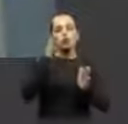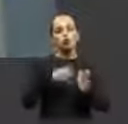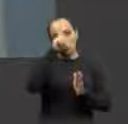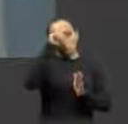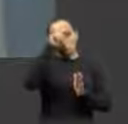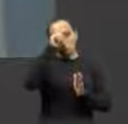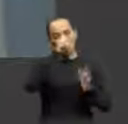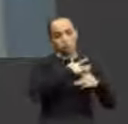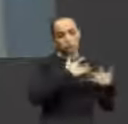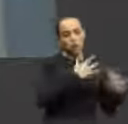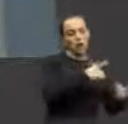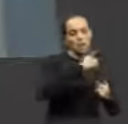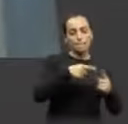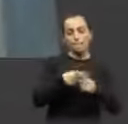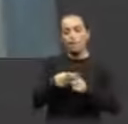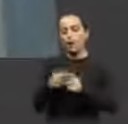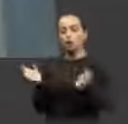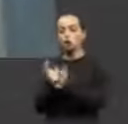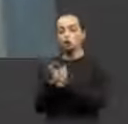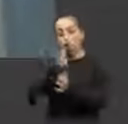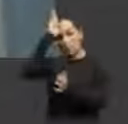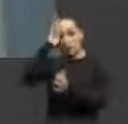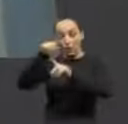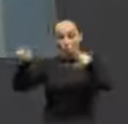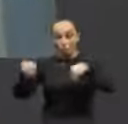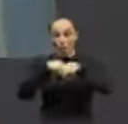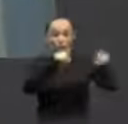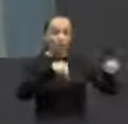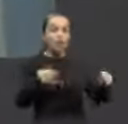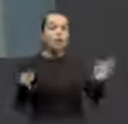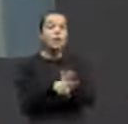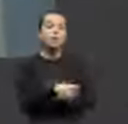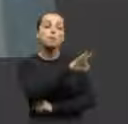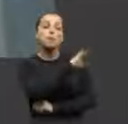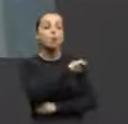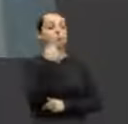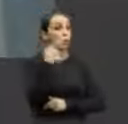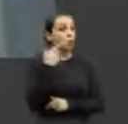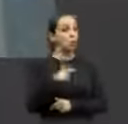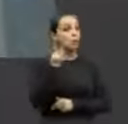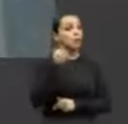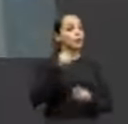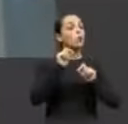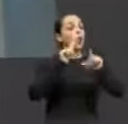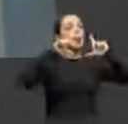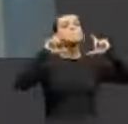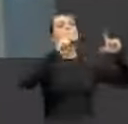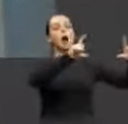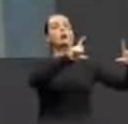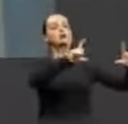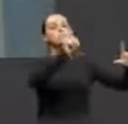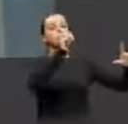e corpo de bombeiro, em terreno que não é da prefeitura municipal de Araraquara, que segundo placa de obra do local, destaca que a mesma